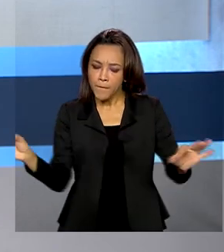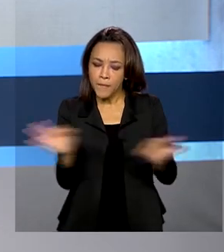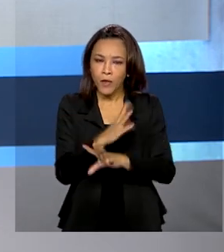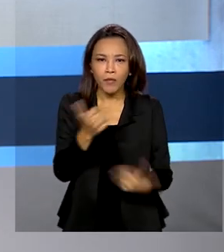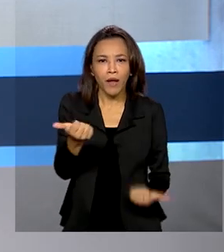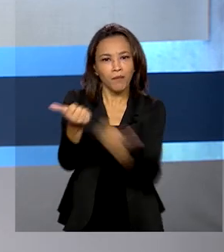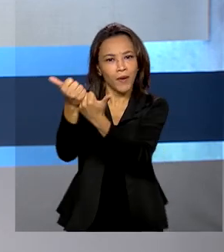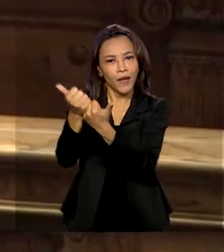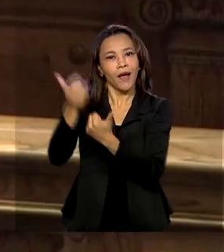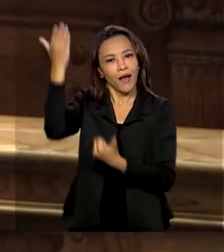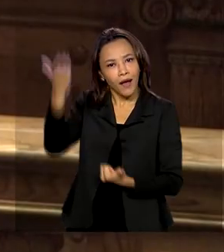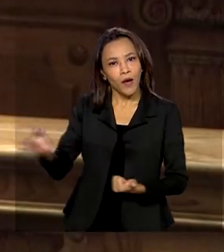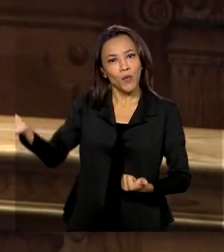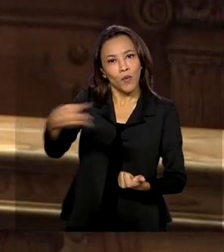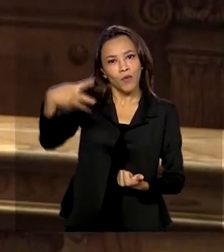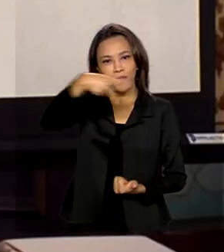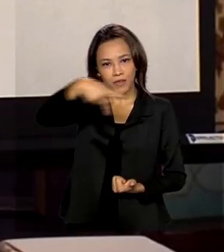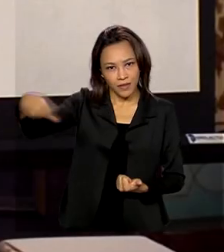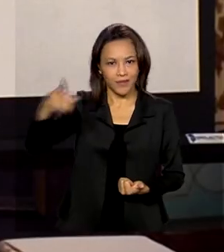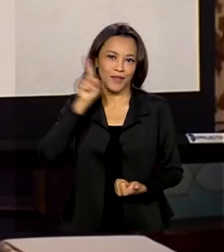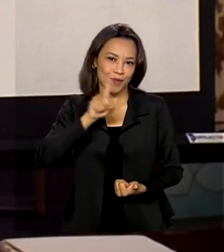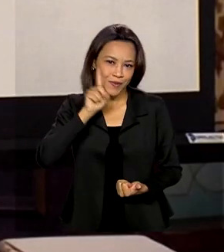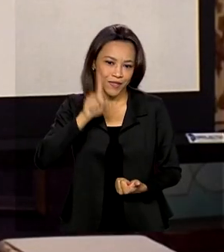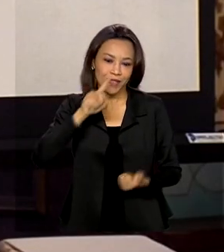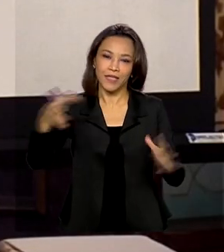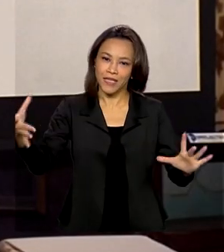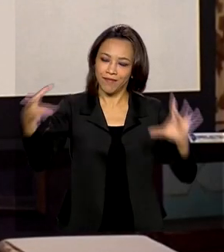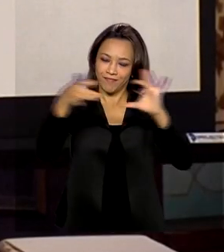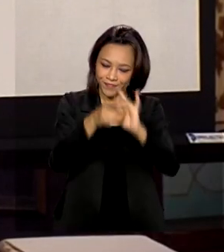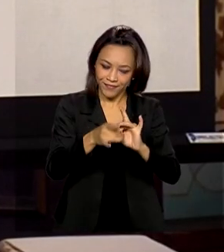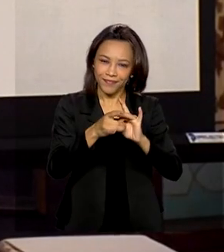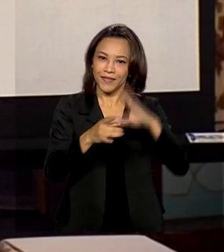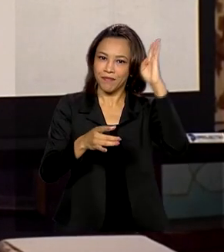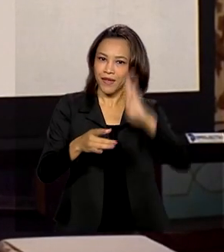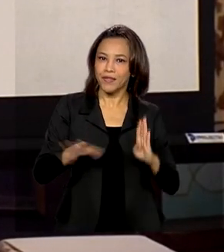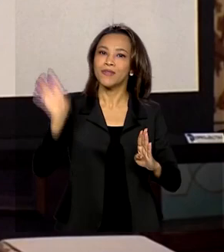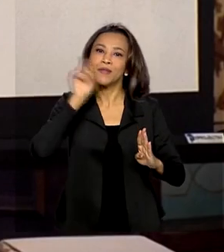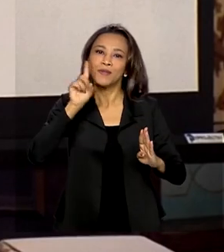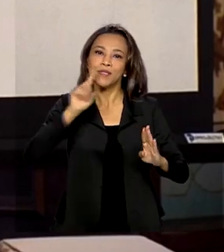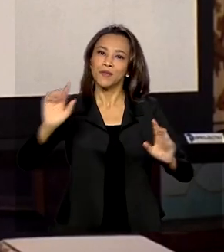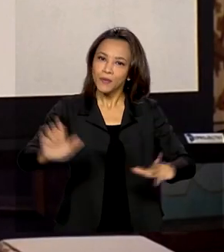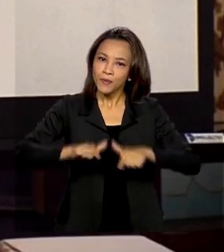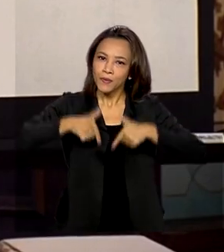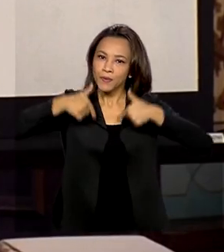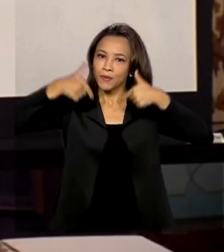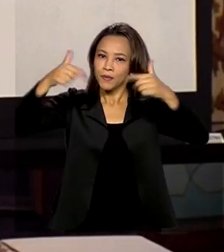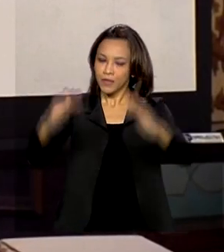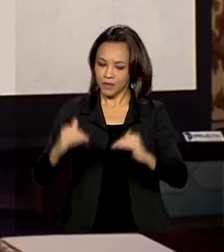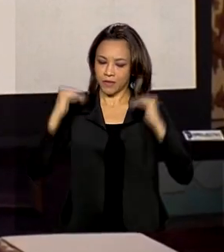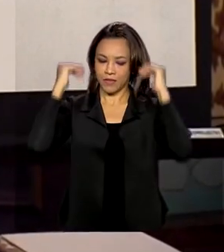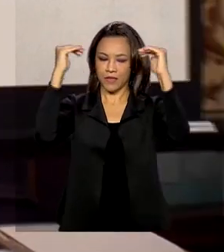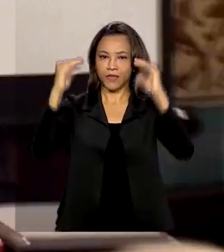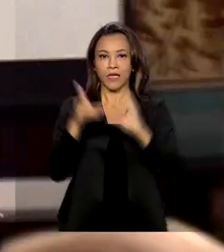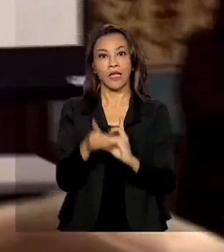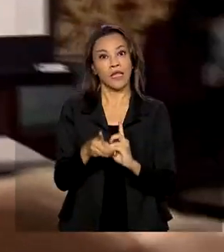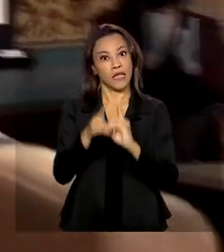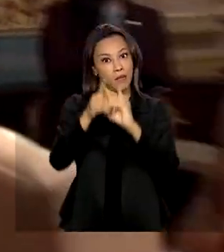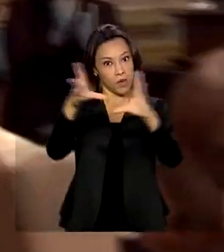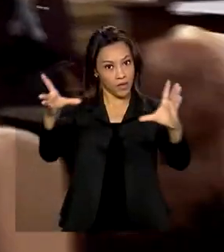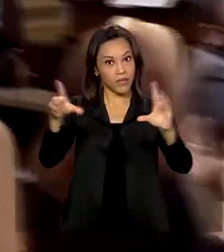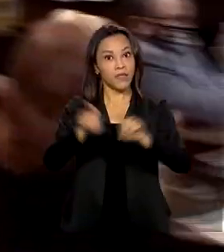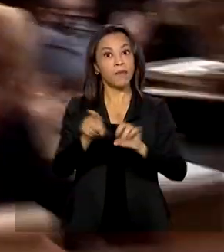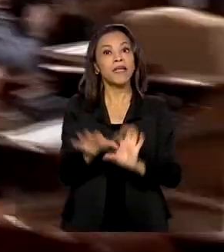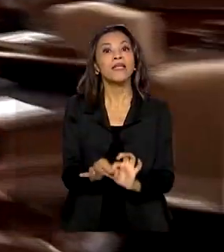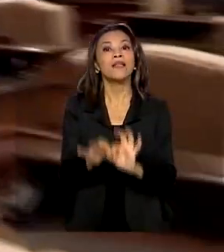e dar continuidade à construção de uma aliança Brasil-Estados Unidos na defesa da soberania, da democracia e da